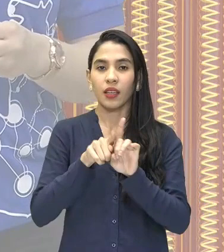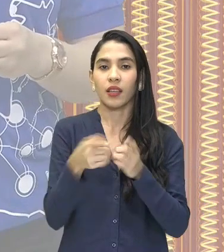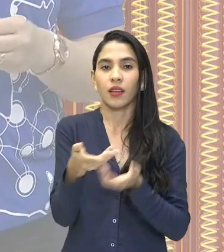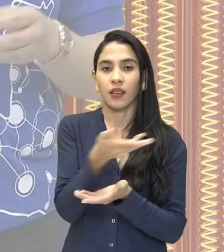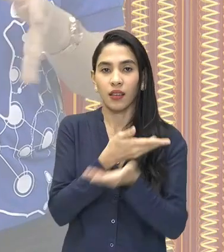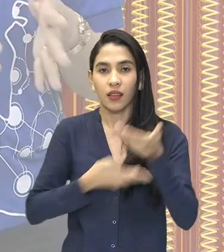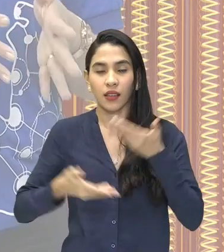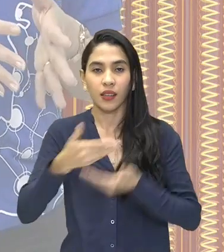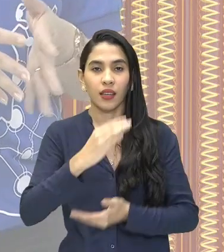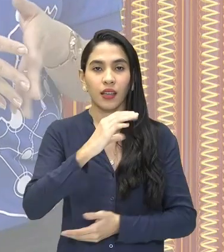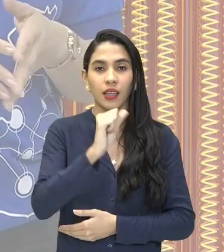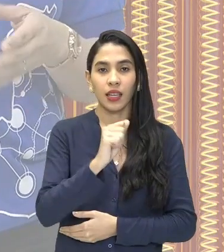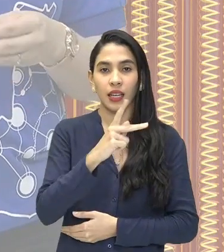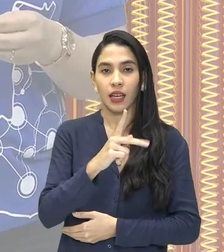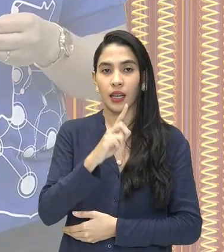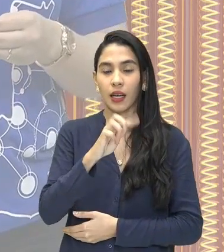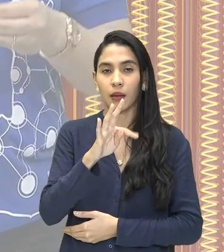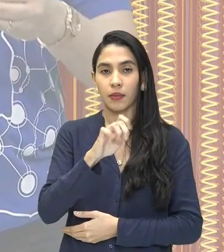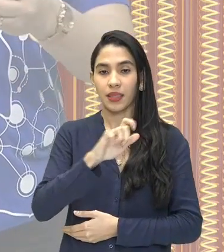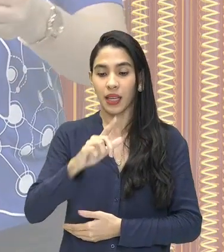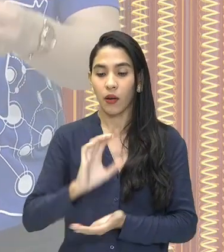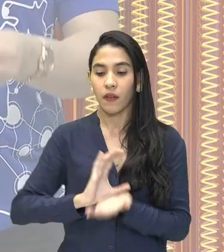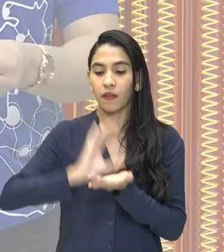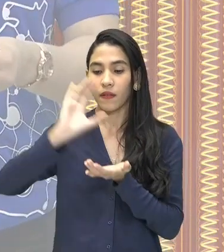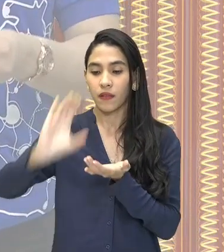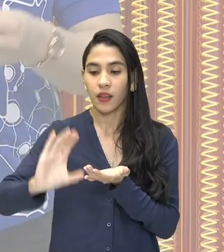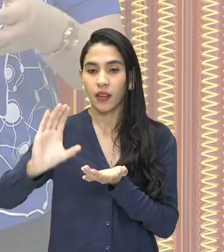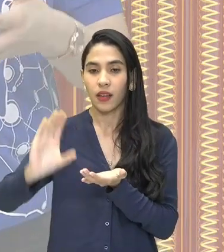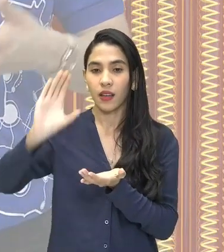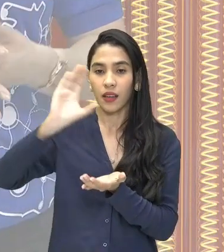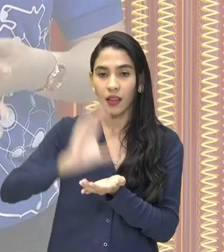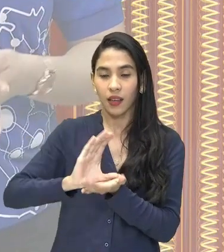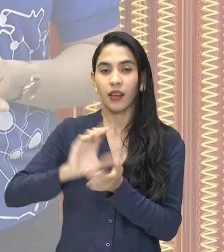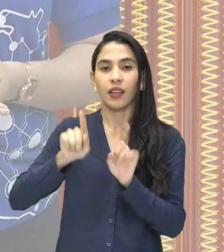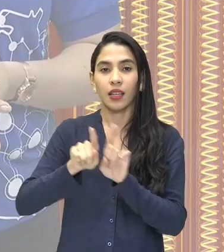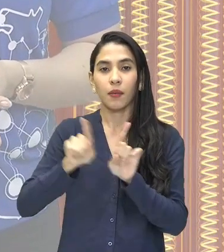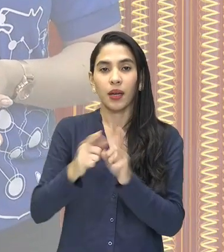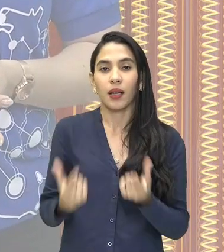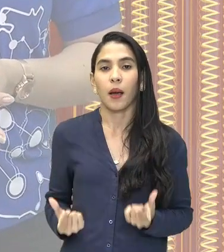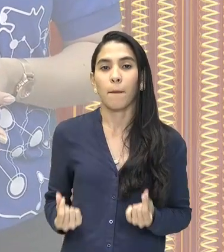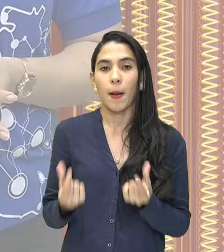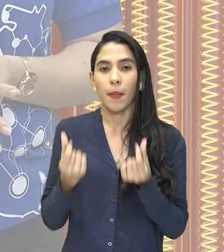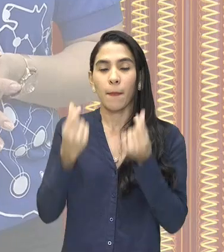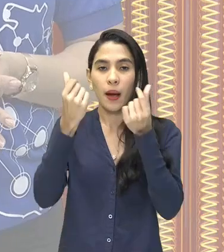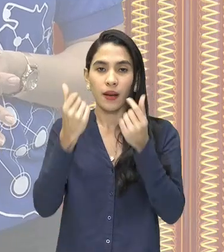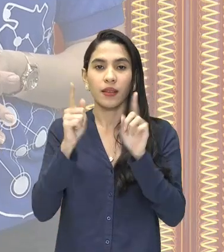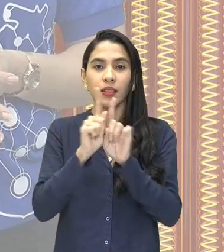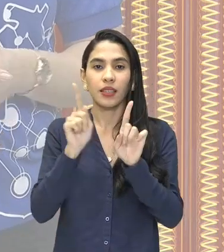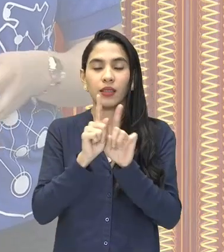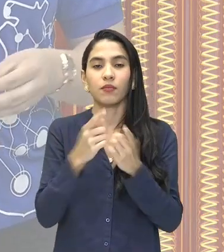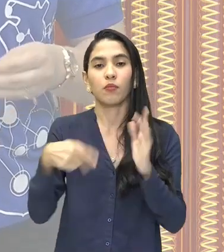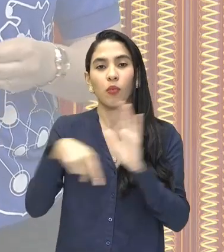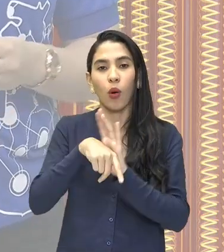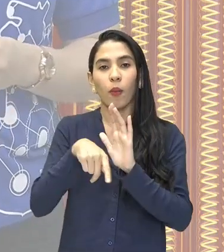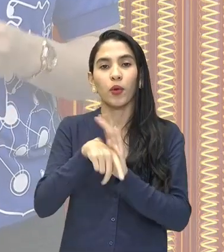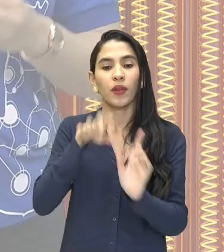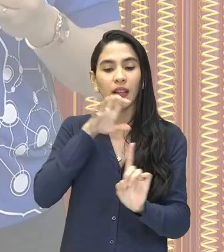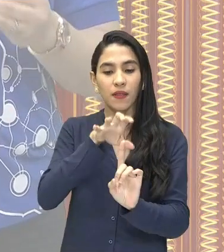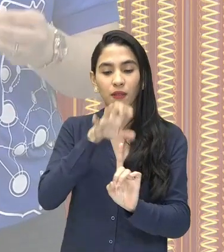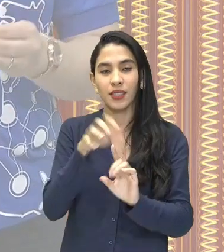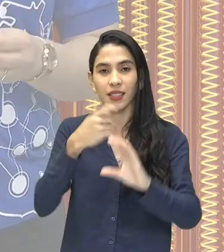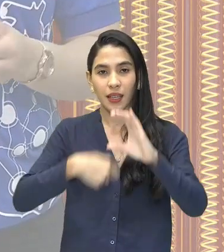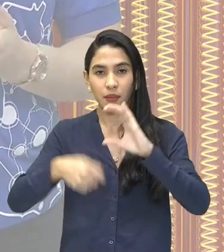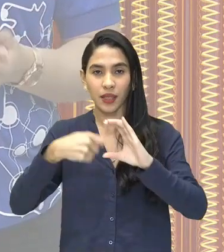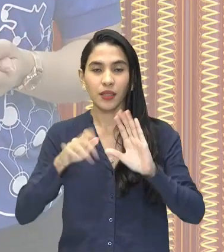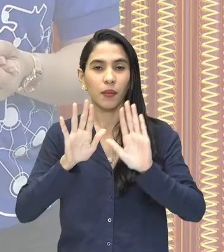de capital, investimentos, capitais e lucro que vai ali originar do capitalismo. Mas vamos